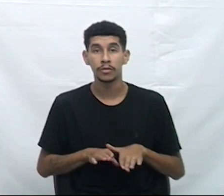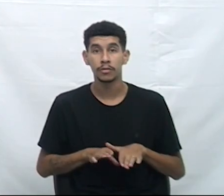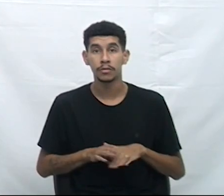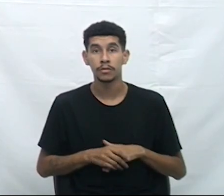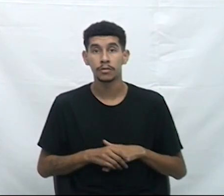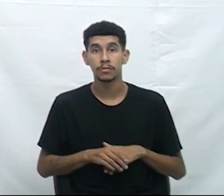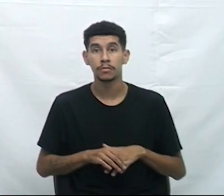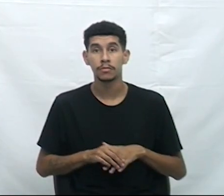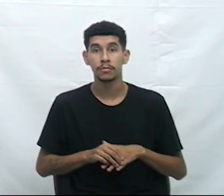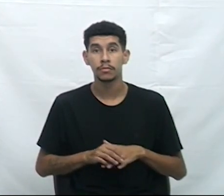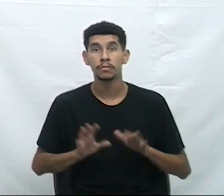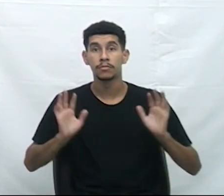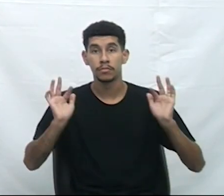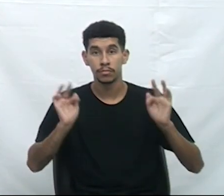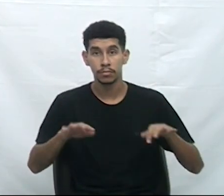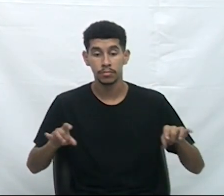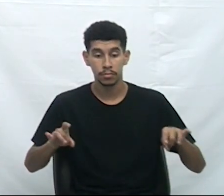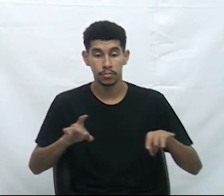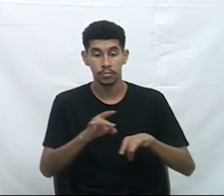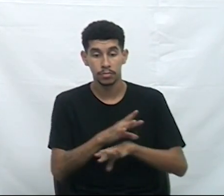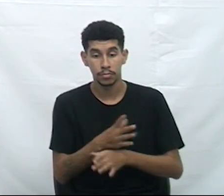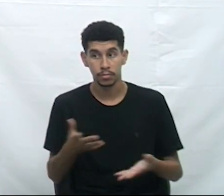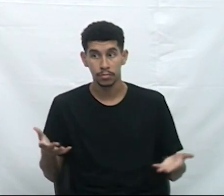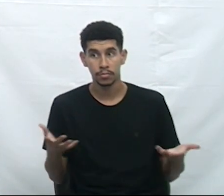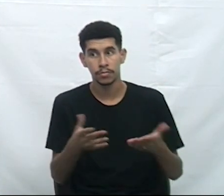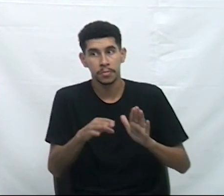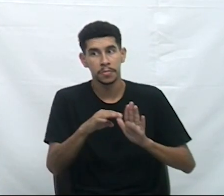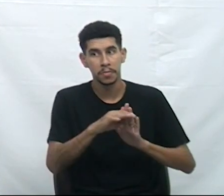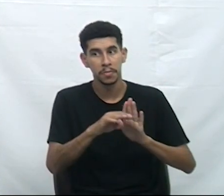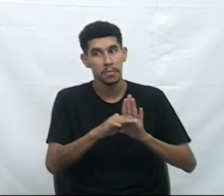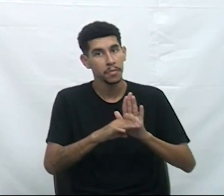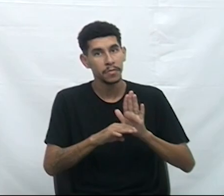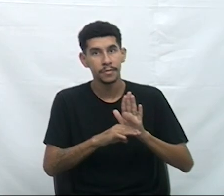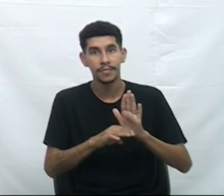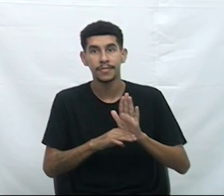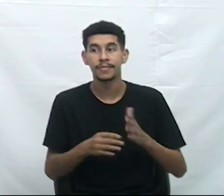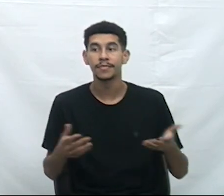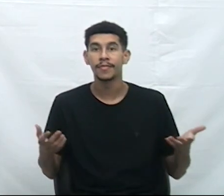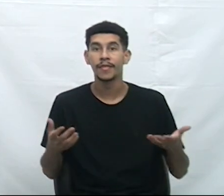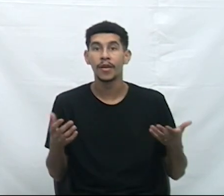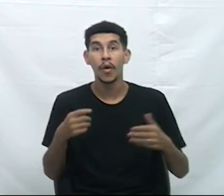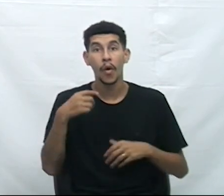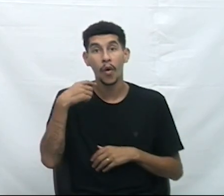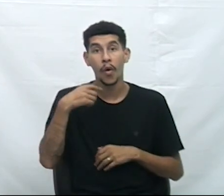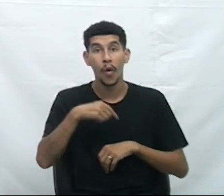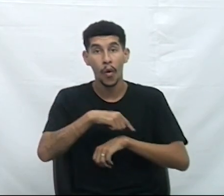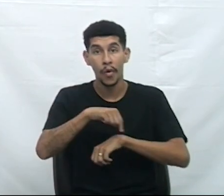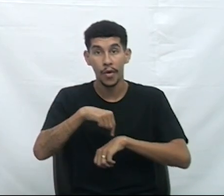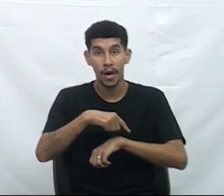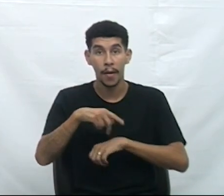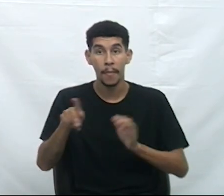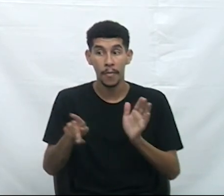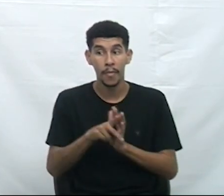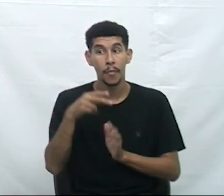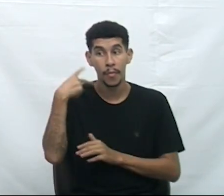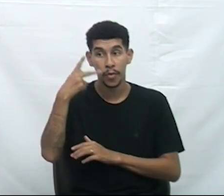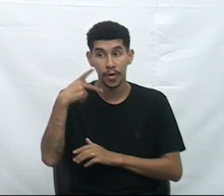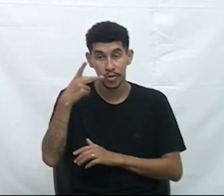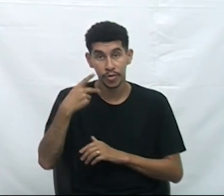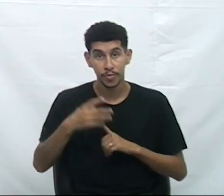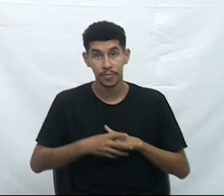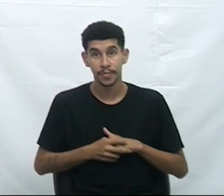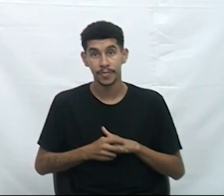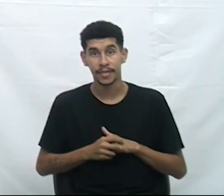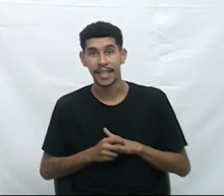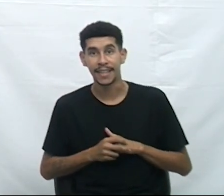Terminado o expediente, passamos para o horário político.